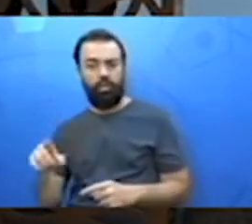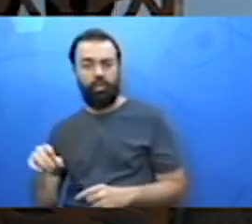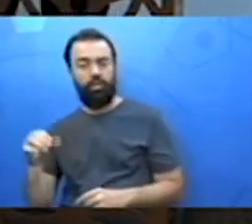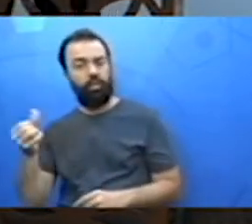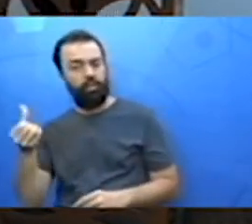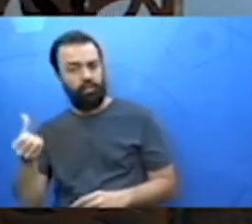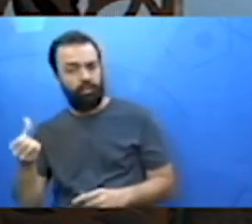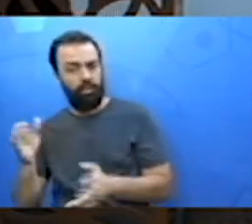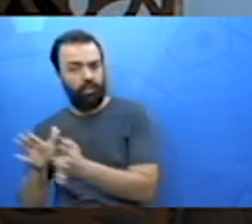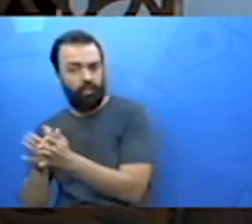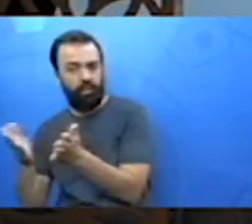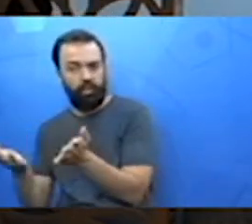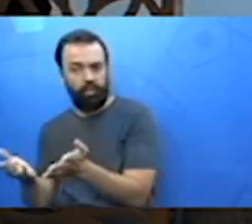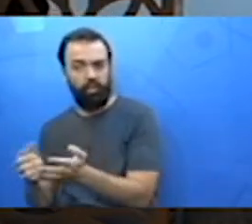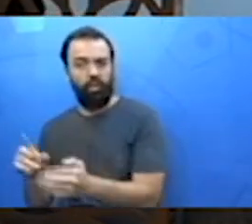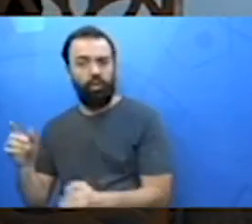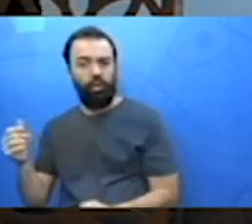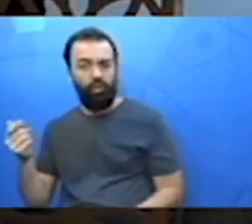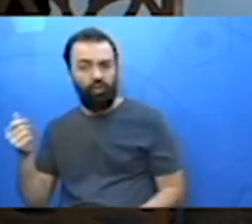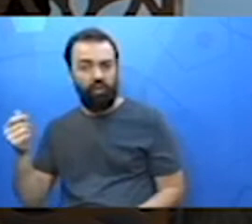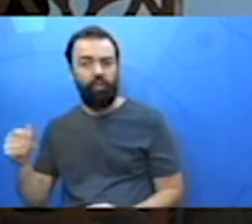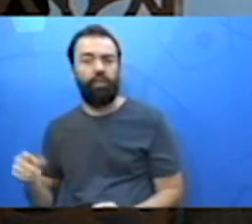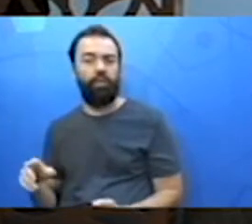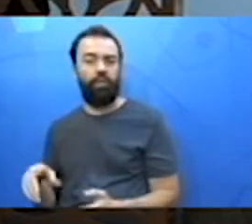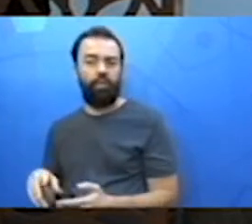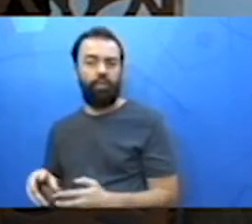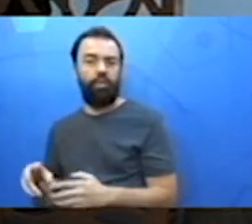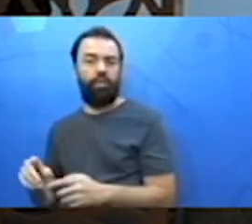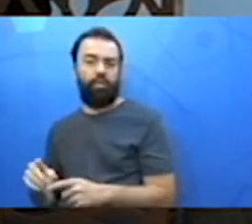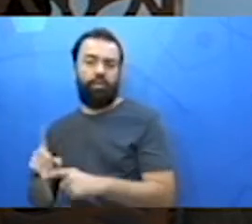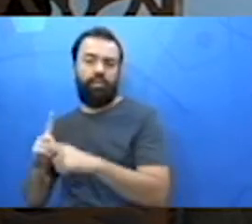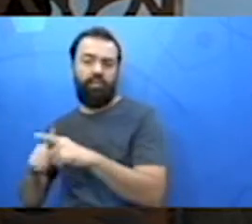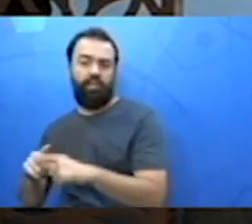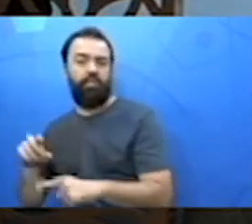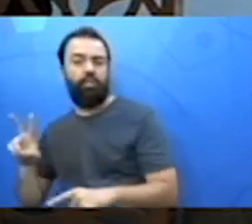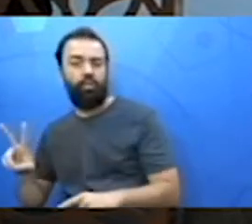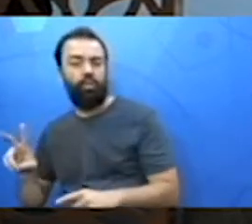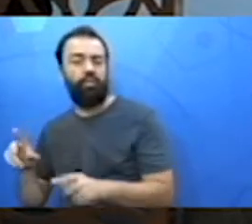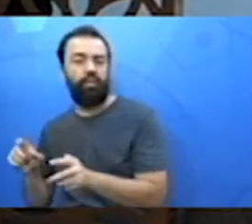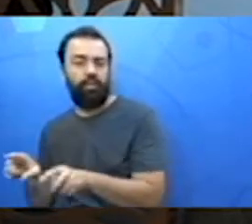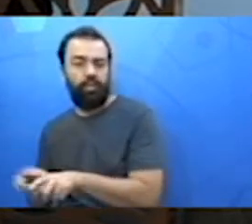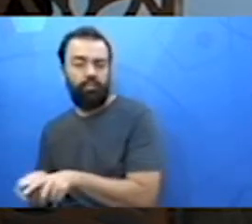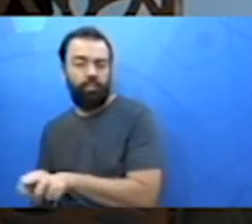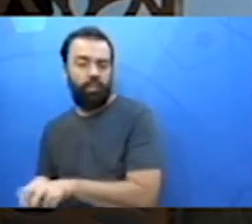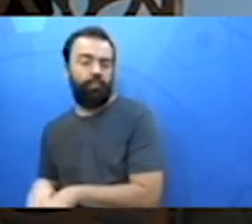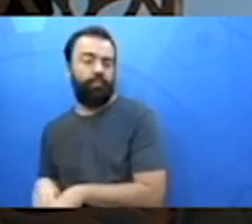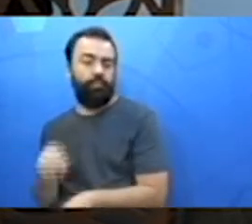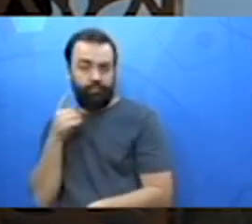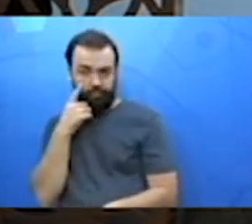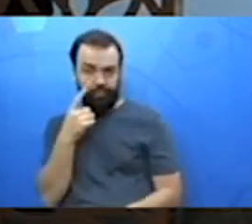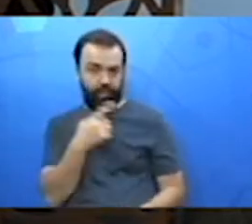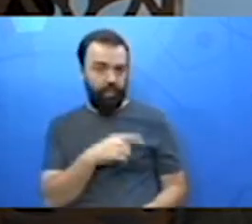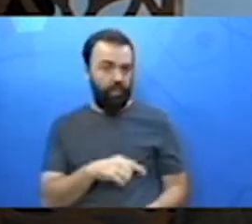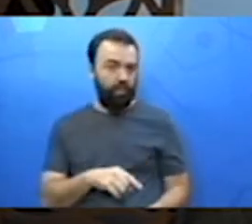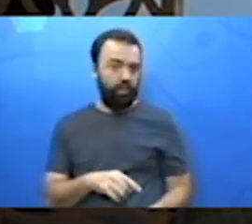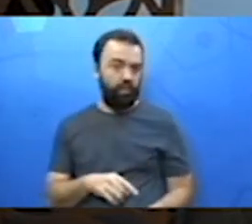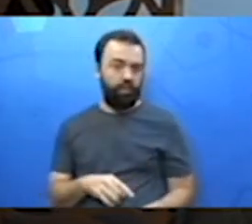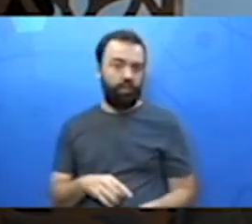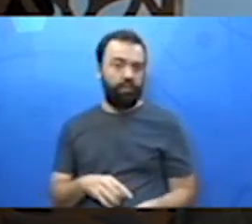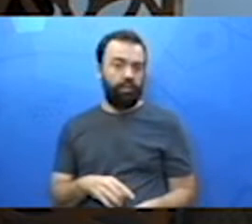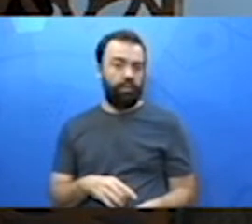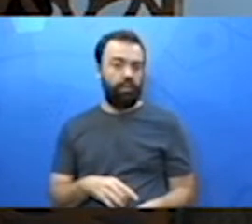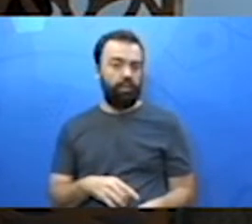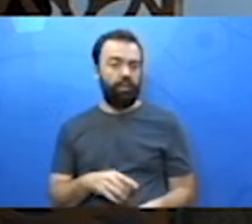o valor também vai aumentar. Olha lá, 16. Então, 3 vezes